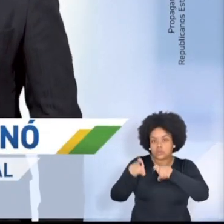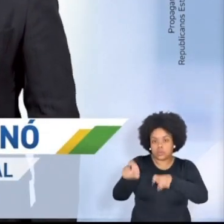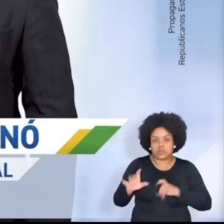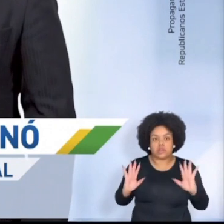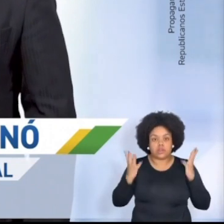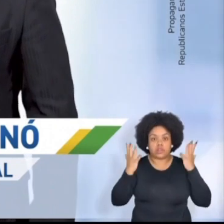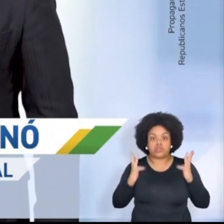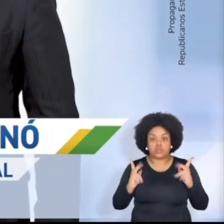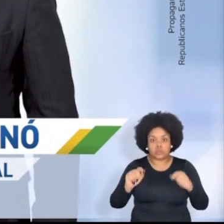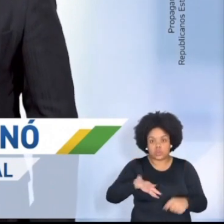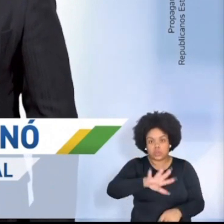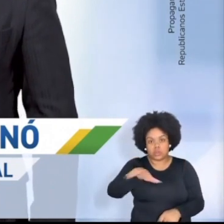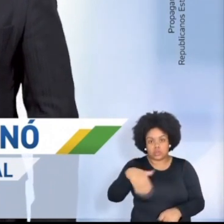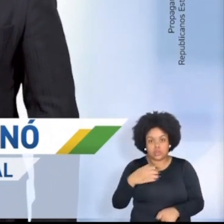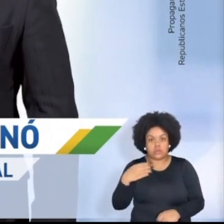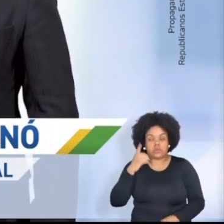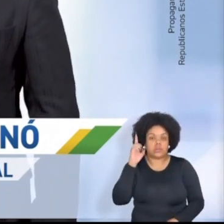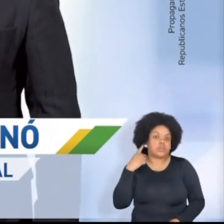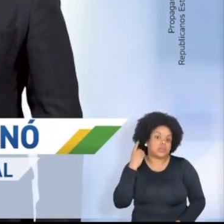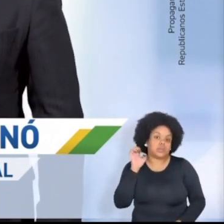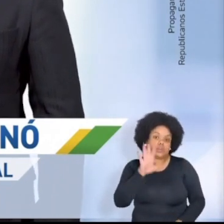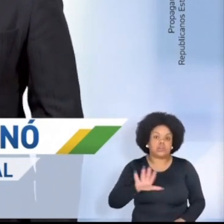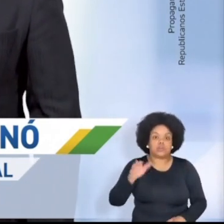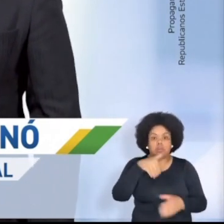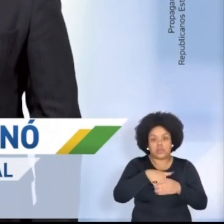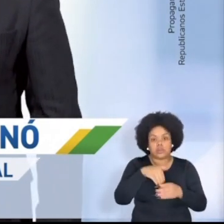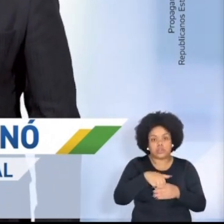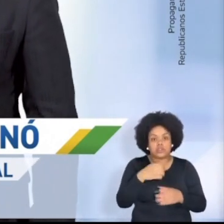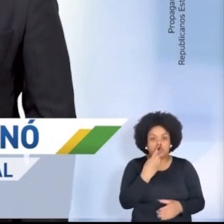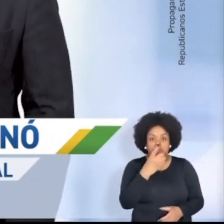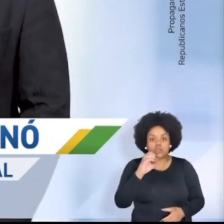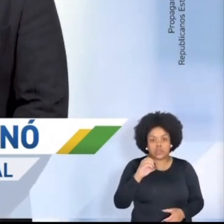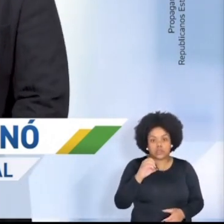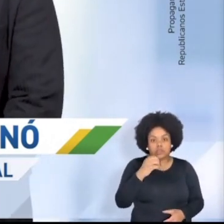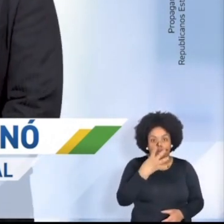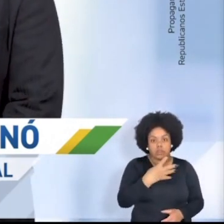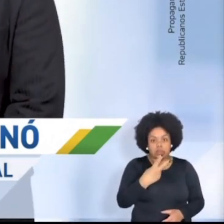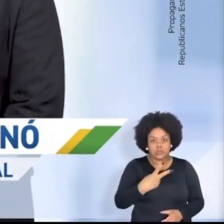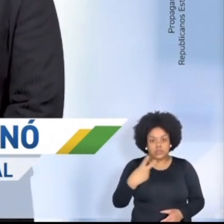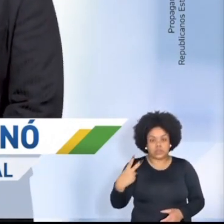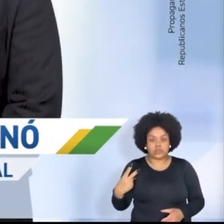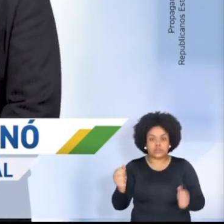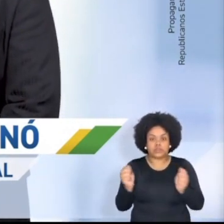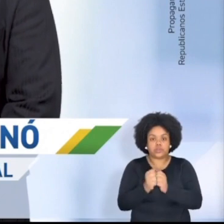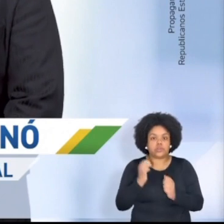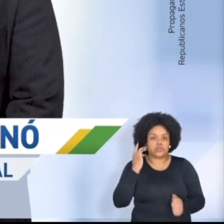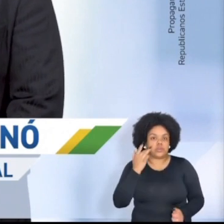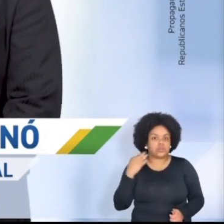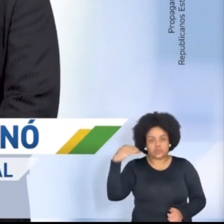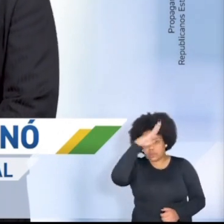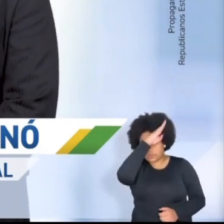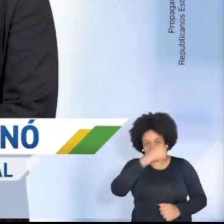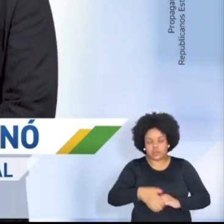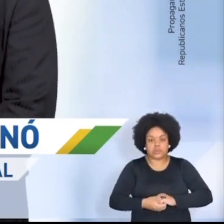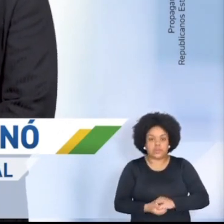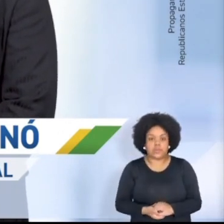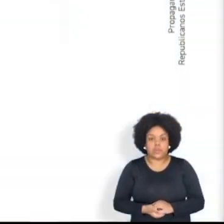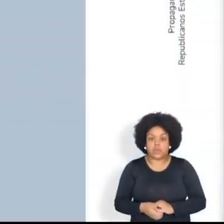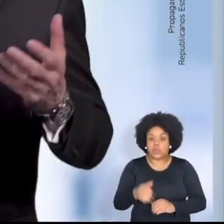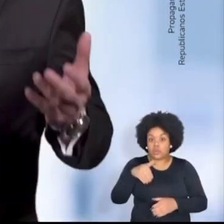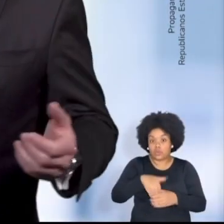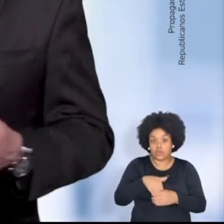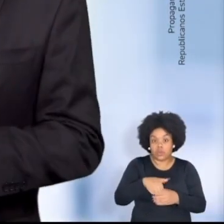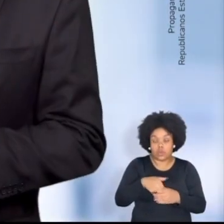o agro, os rodeios e toda a região. Para deputado estadual, vote Tiago Briganó, 10, 4, 22, com Tarcísio e Bolsonaro.